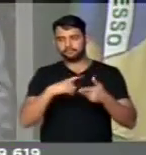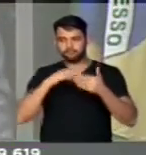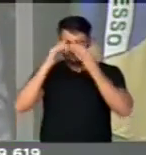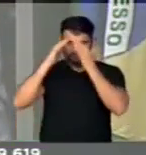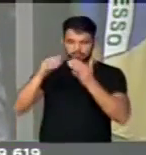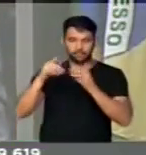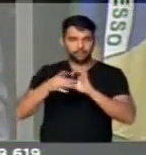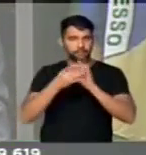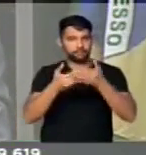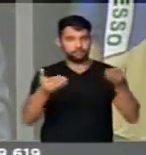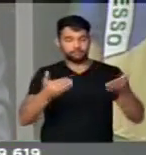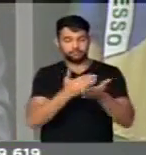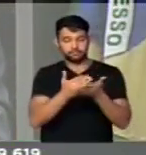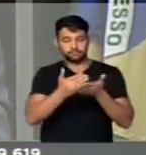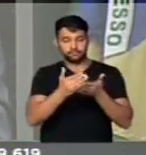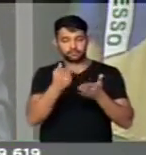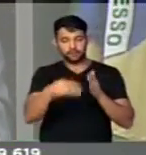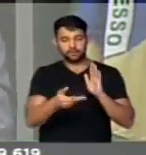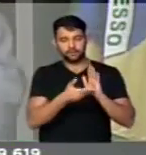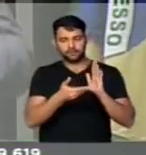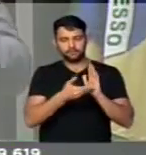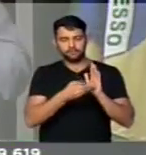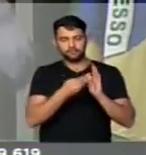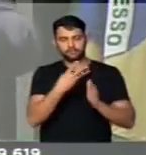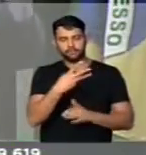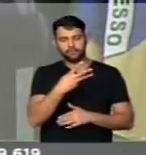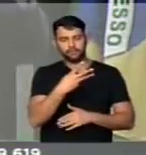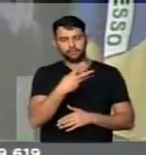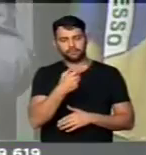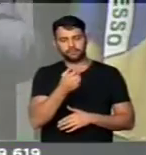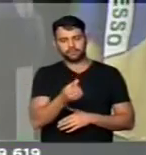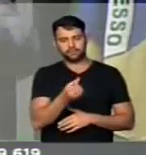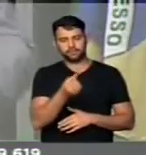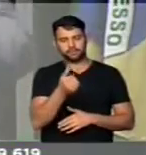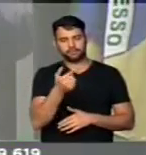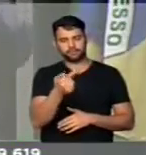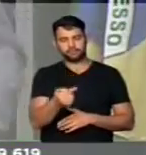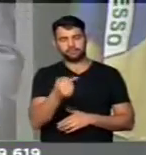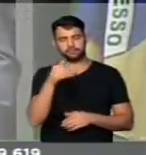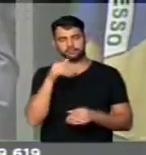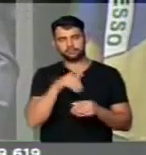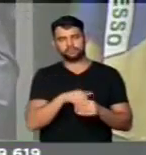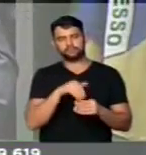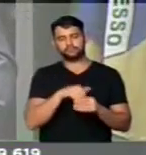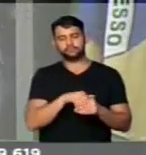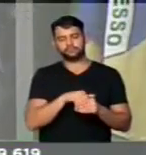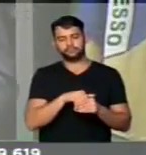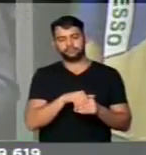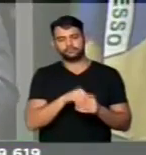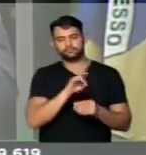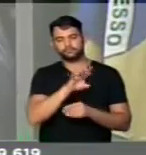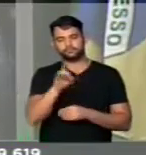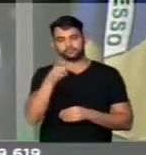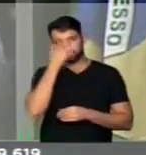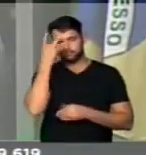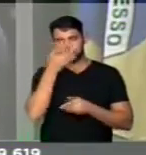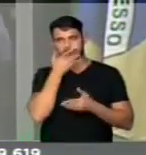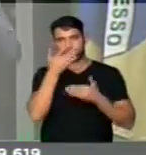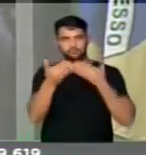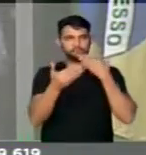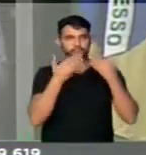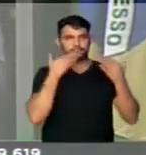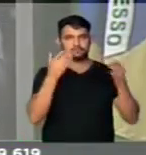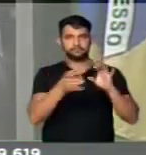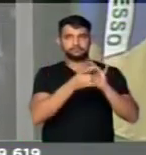ao respeito. Uma casa que com 367 votos, cada um se manifestando de